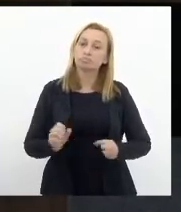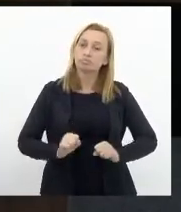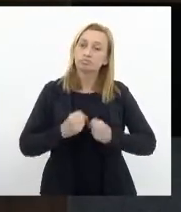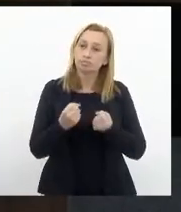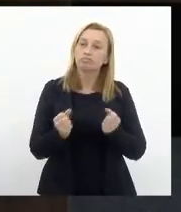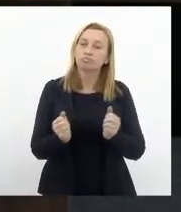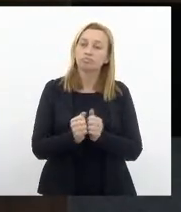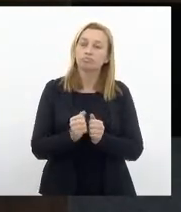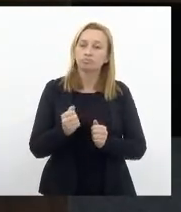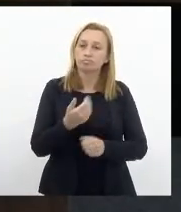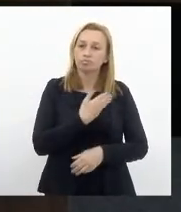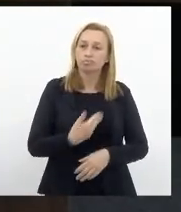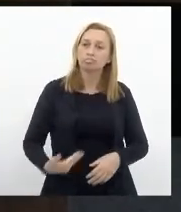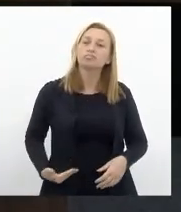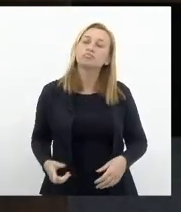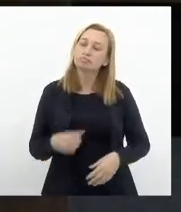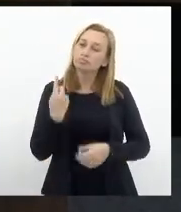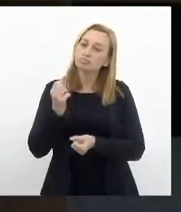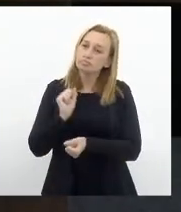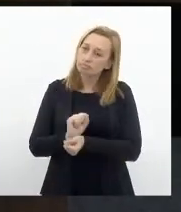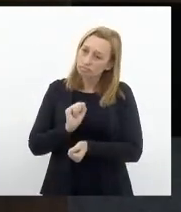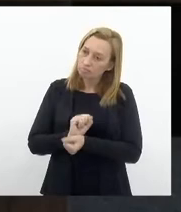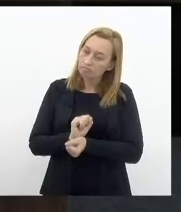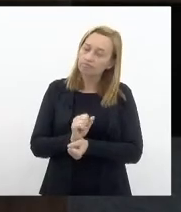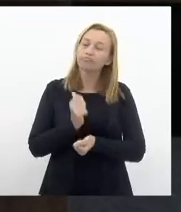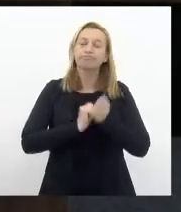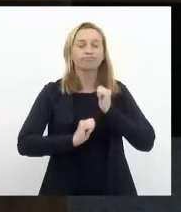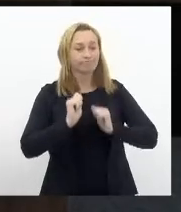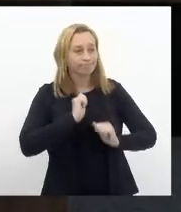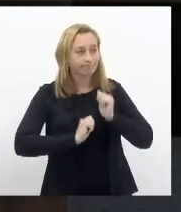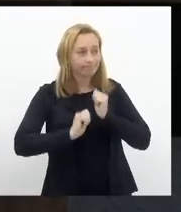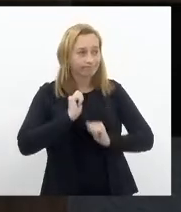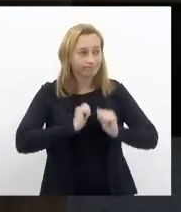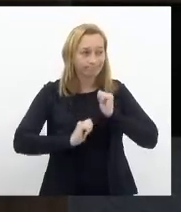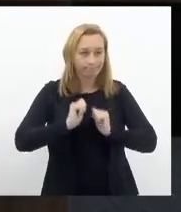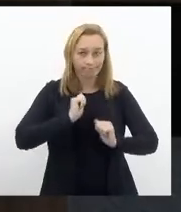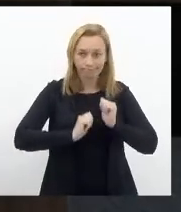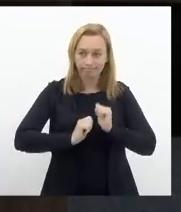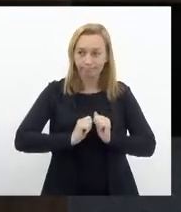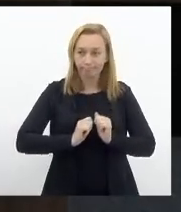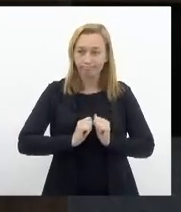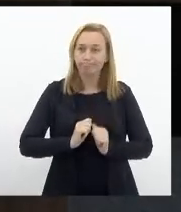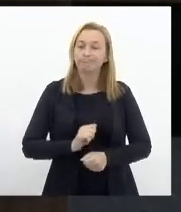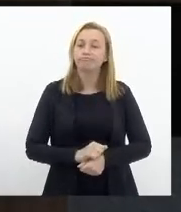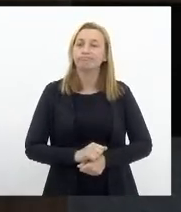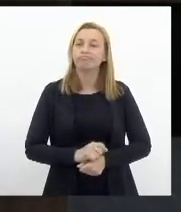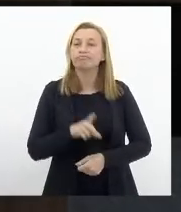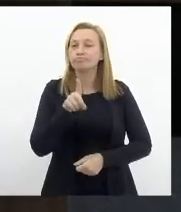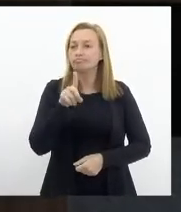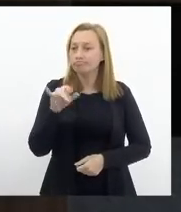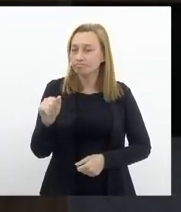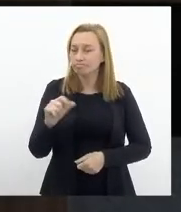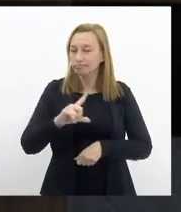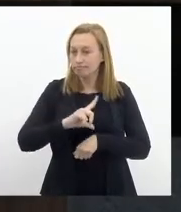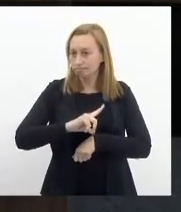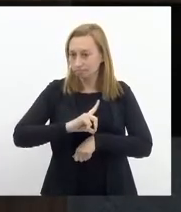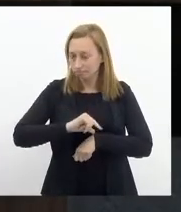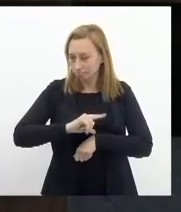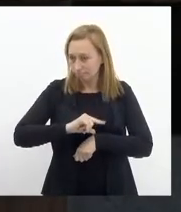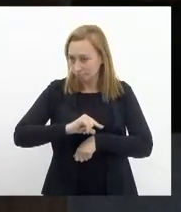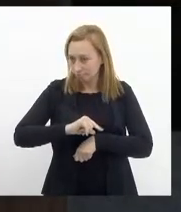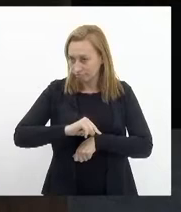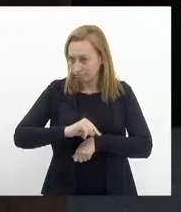governador aguardamos ansiosamente a data e o horário